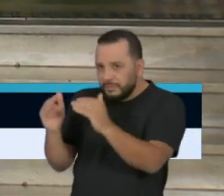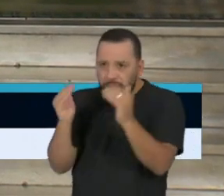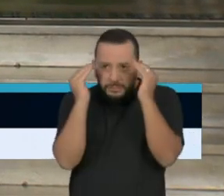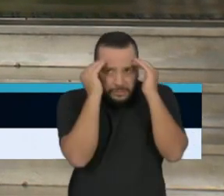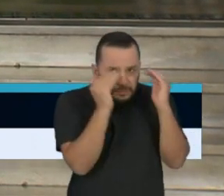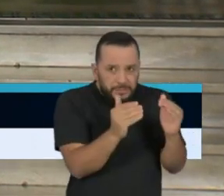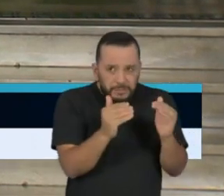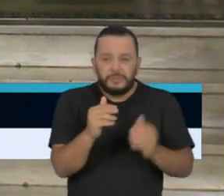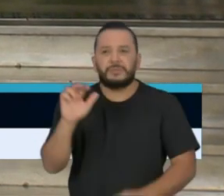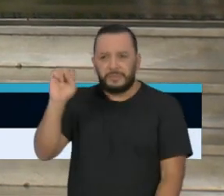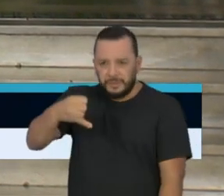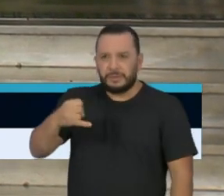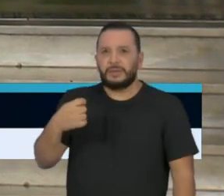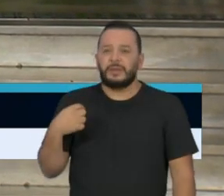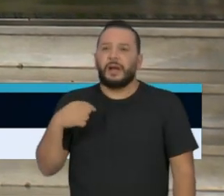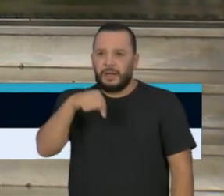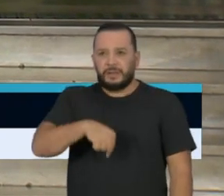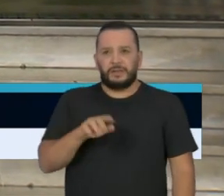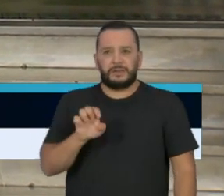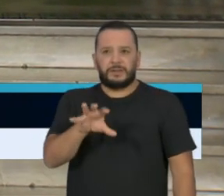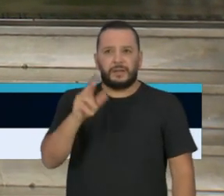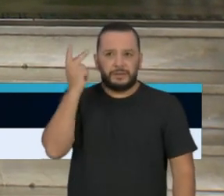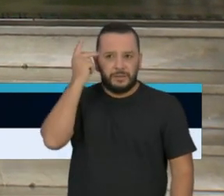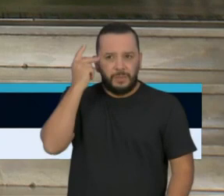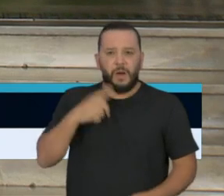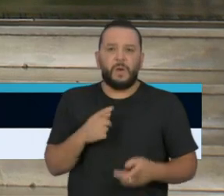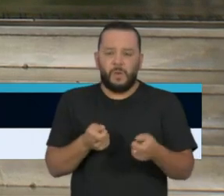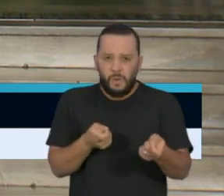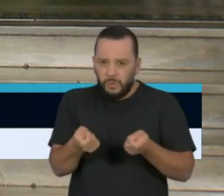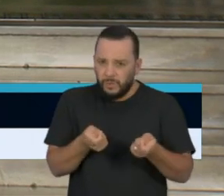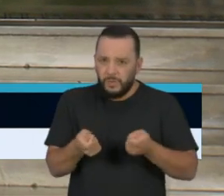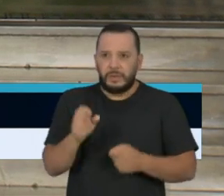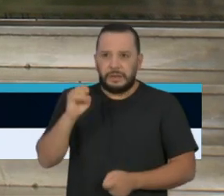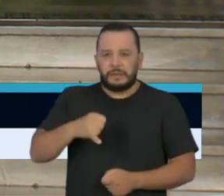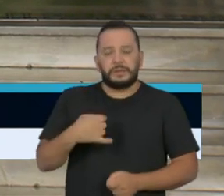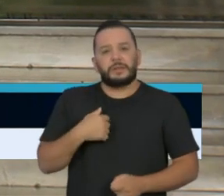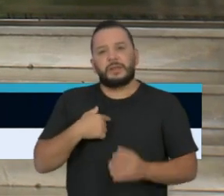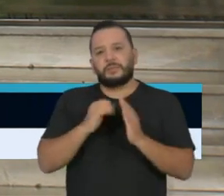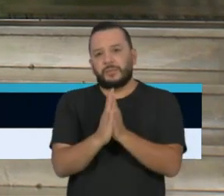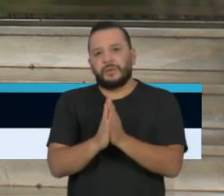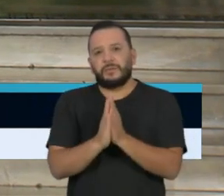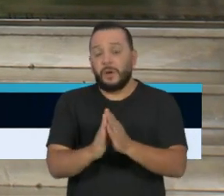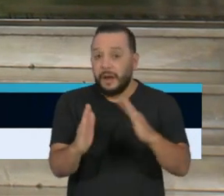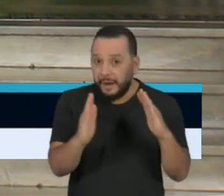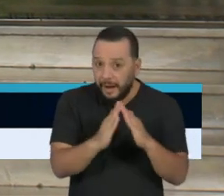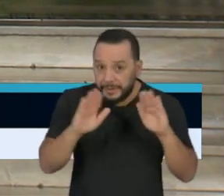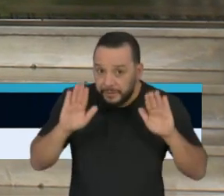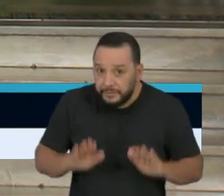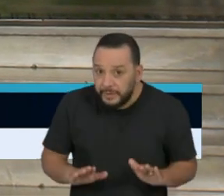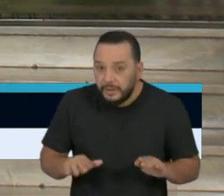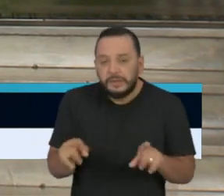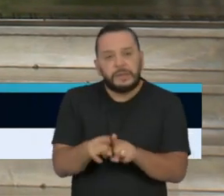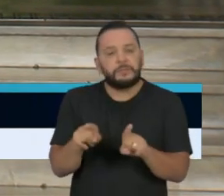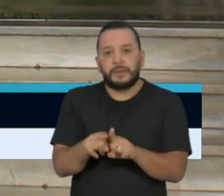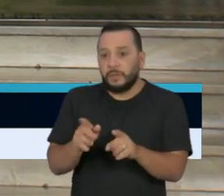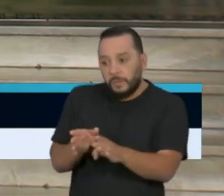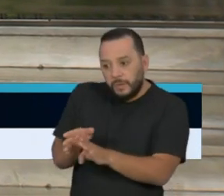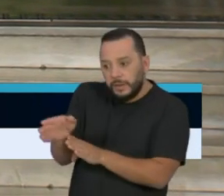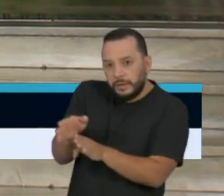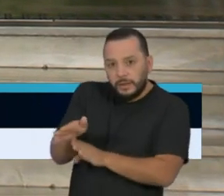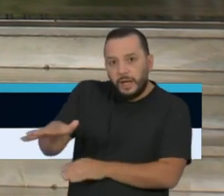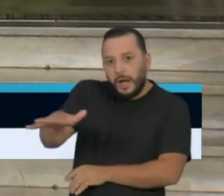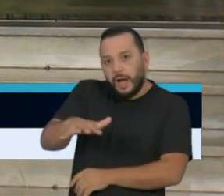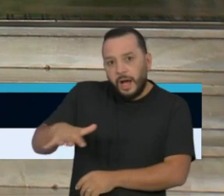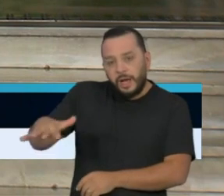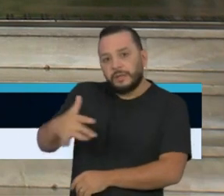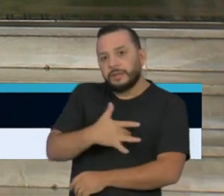controle no Estado e pedindo sempre a cooperação das pessoas para que permaneçam em suas casas e orientando tanto o sistema público